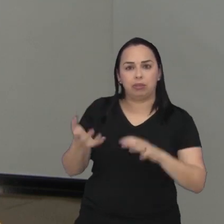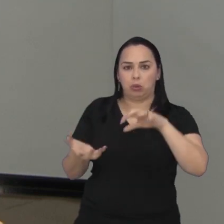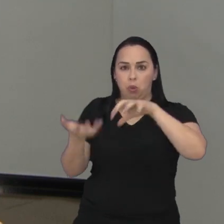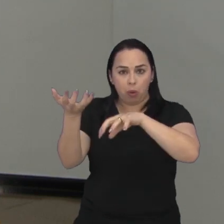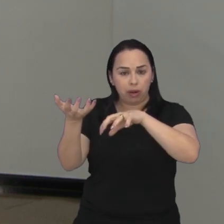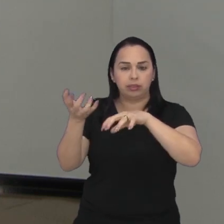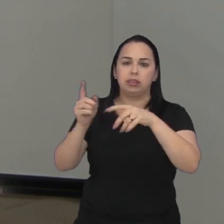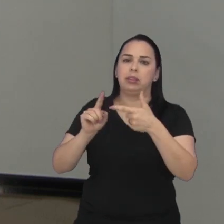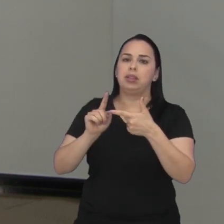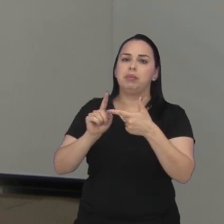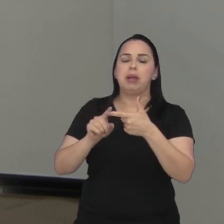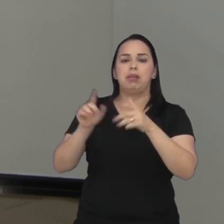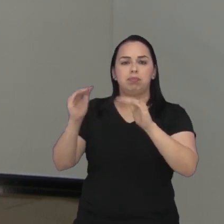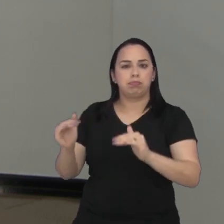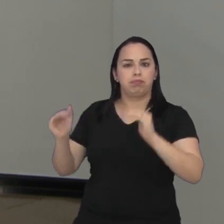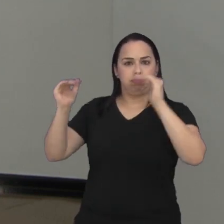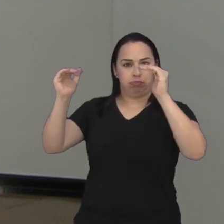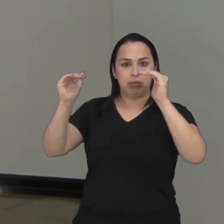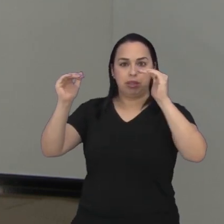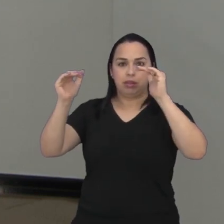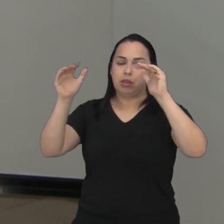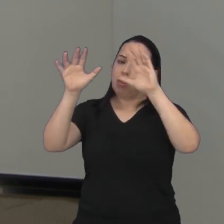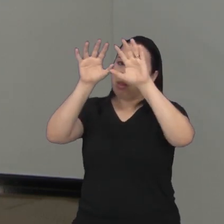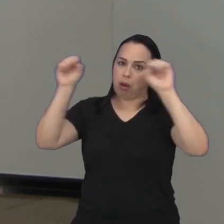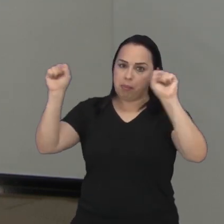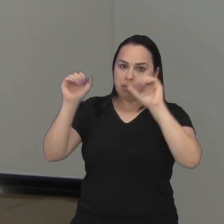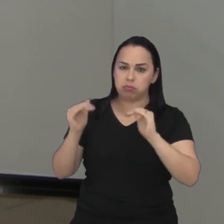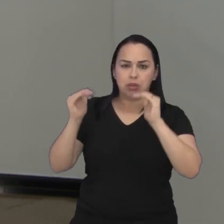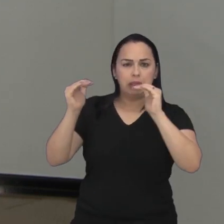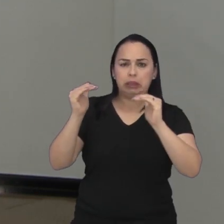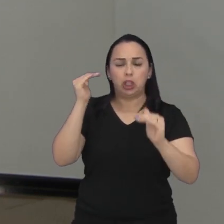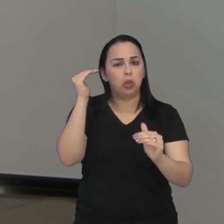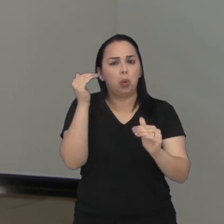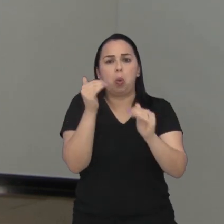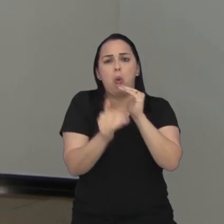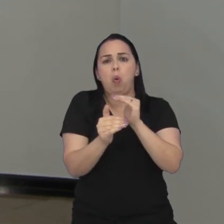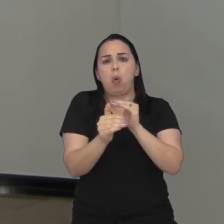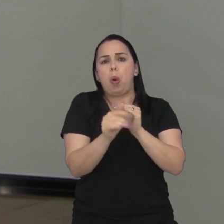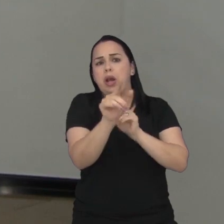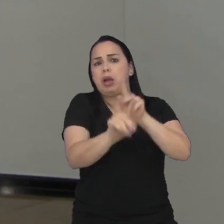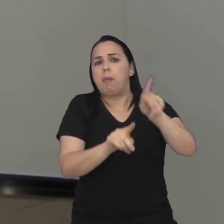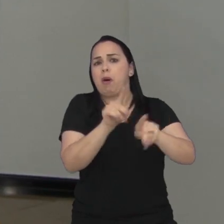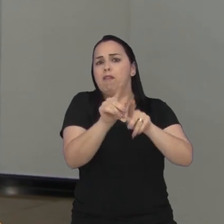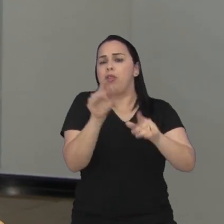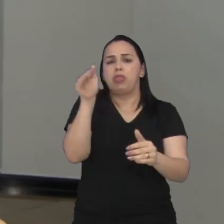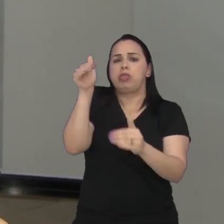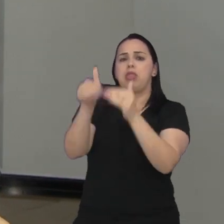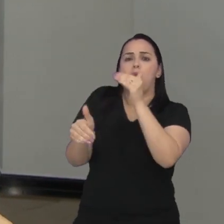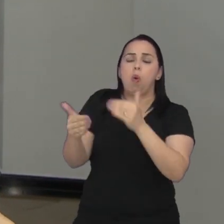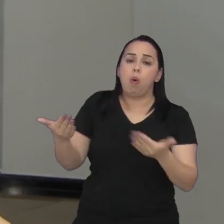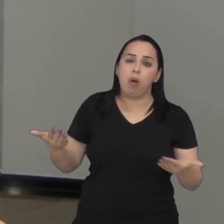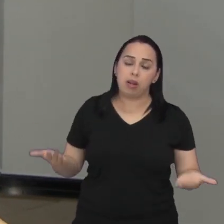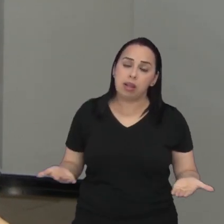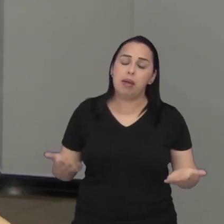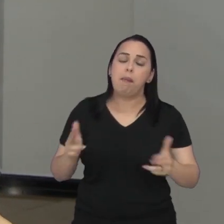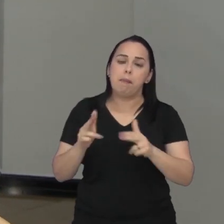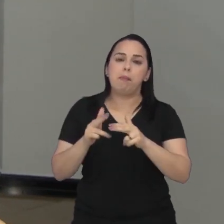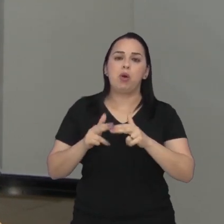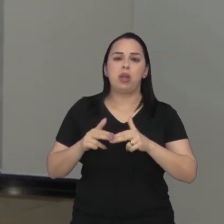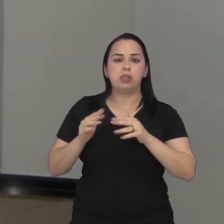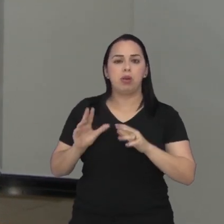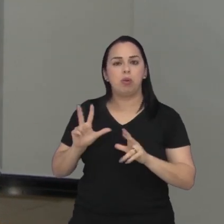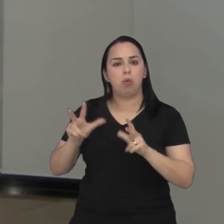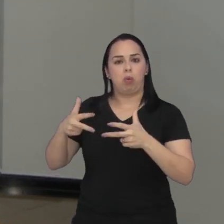debatidas lá no Congresso Nacional pelo Supremo Tribunal Federal que vão que não vão de acordo com a vontade da maioria